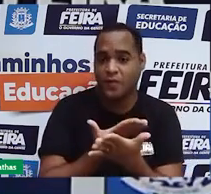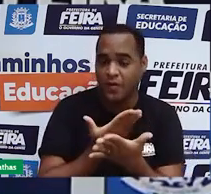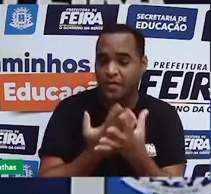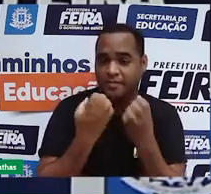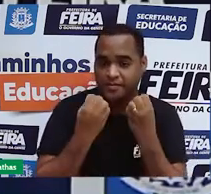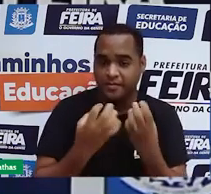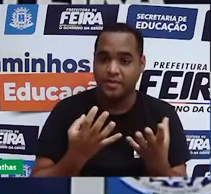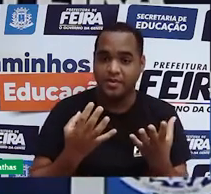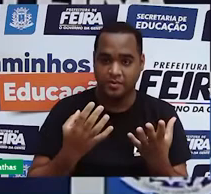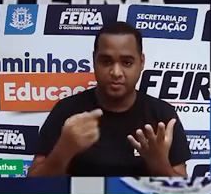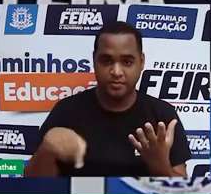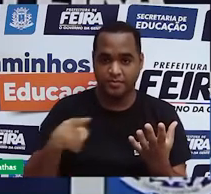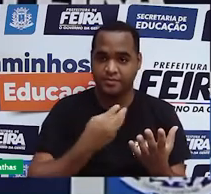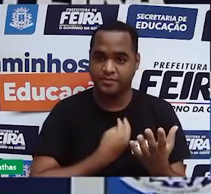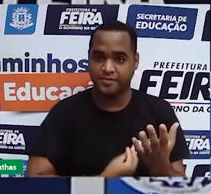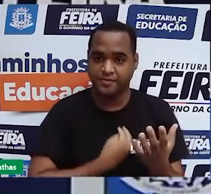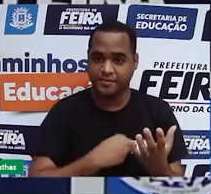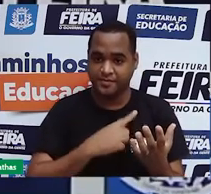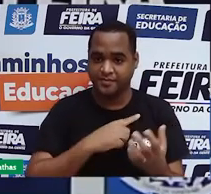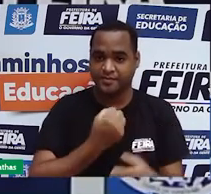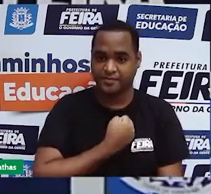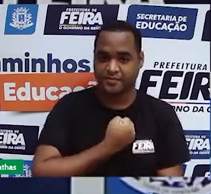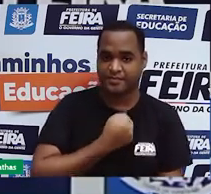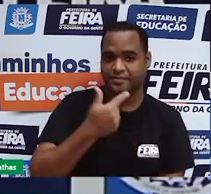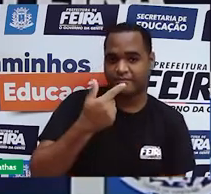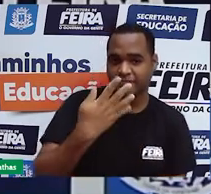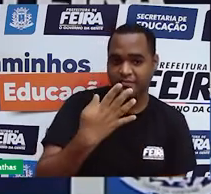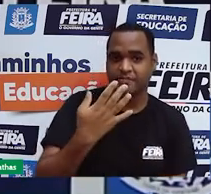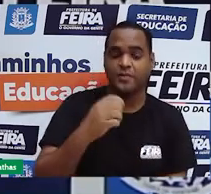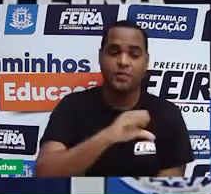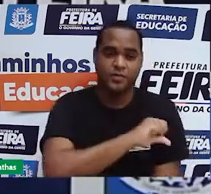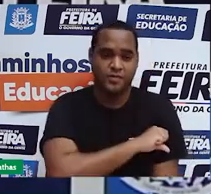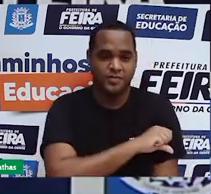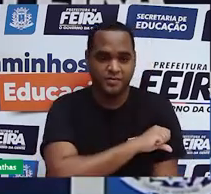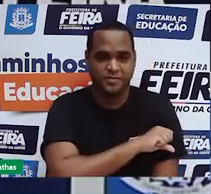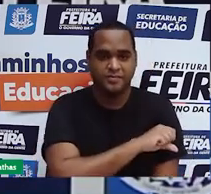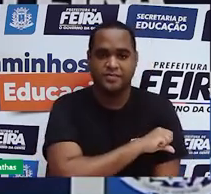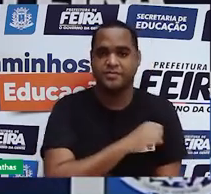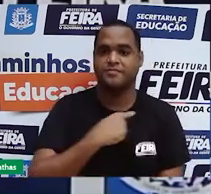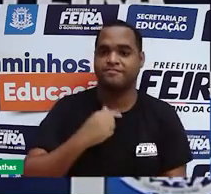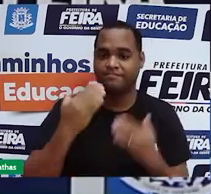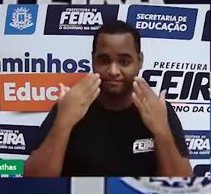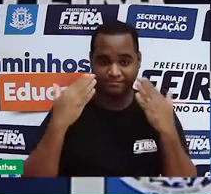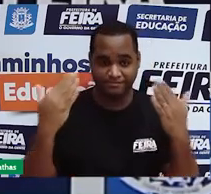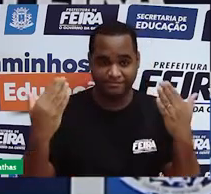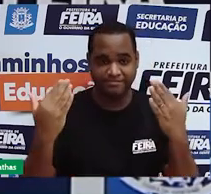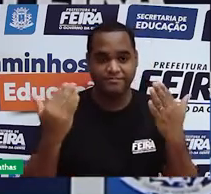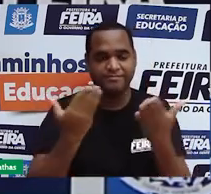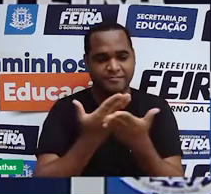Vamos agora para a aula de número 24 do nono ano. Vou colocar minha apresentação aqui para vocês.